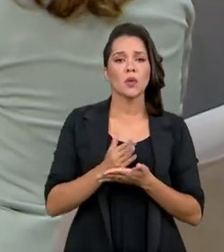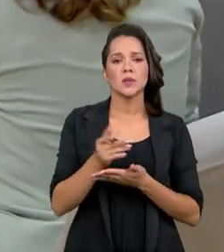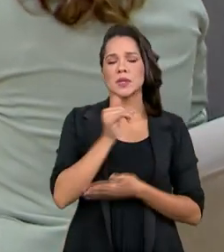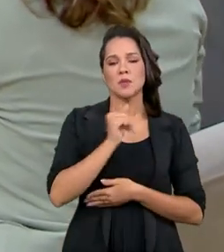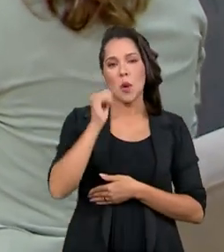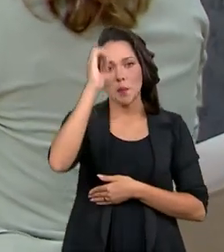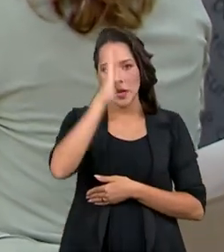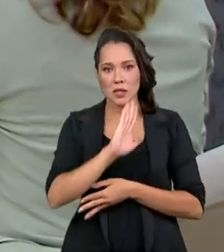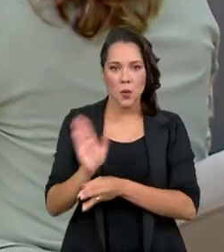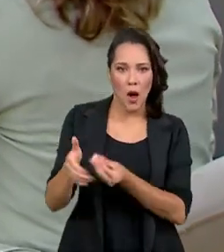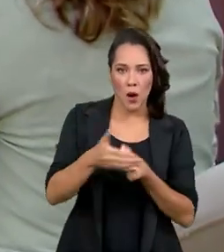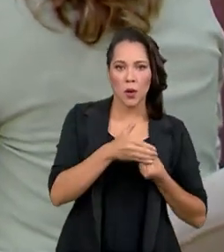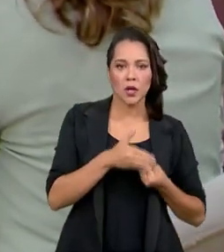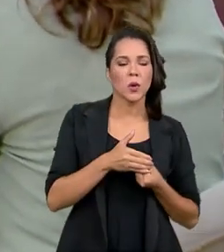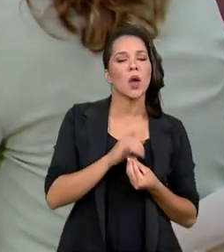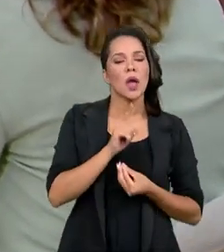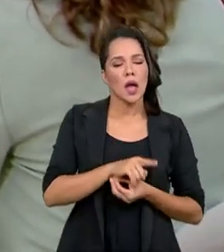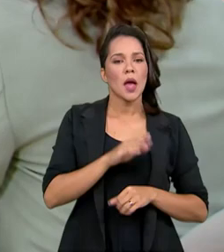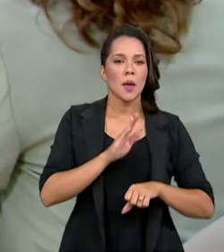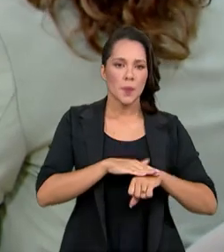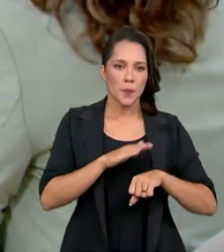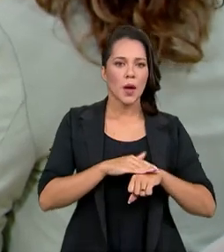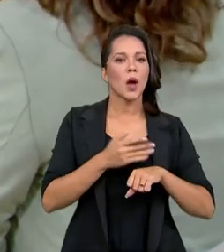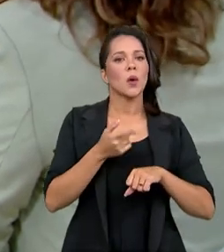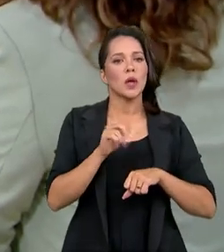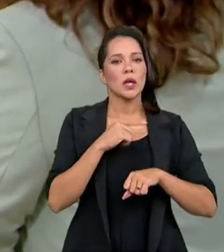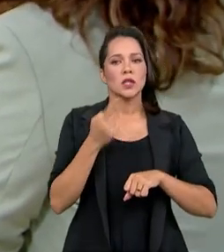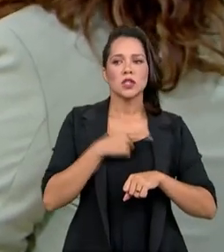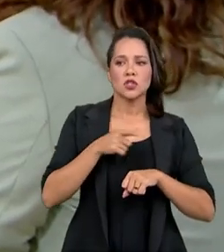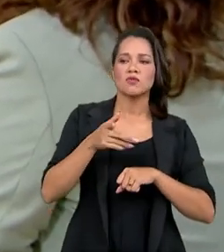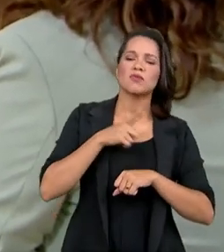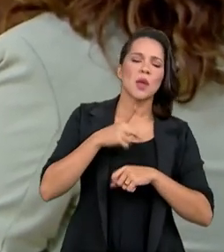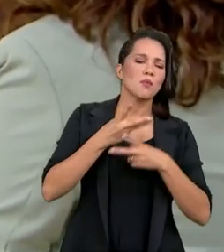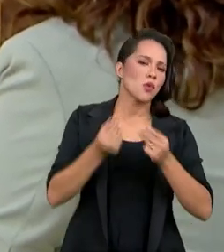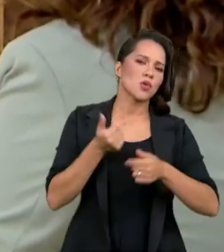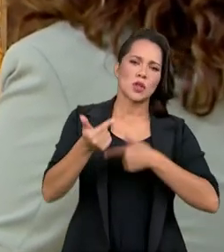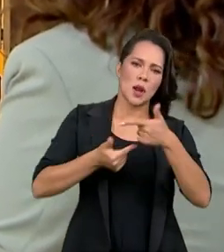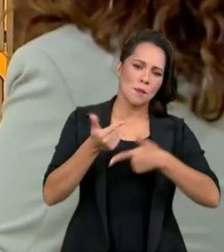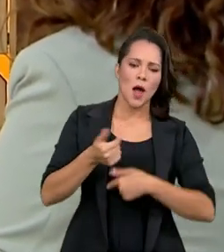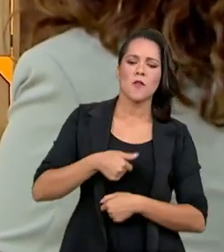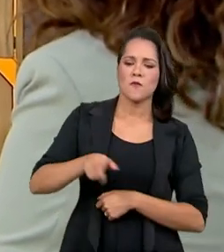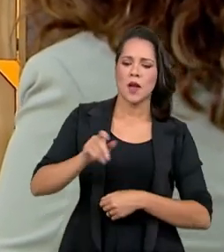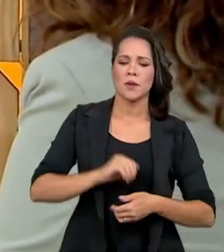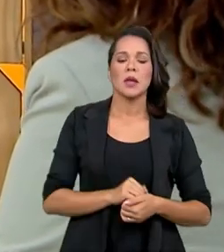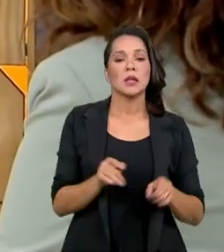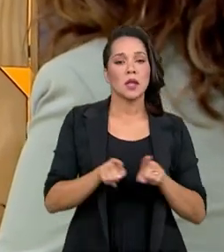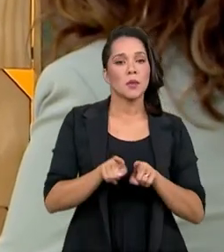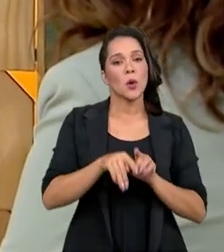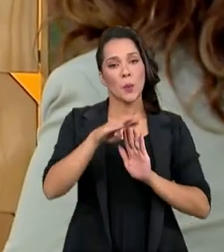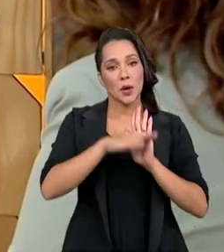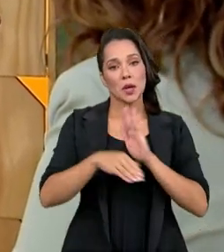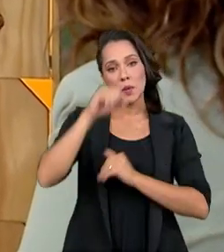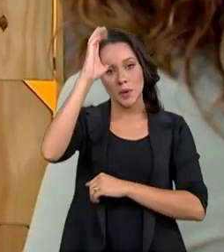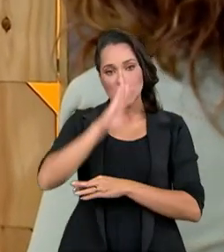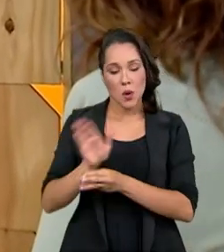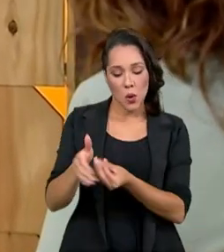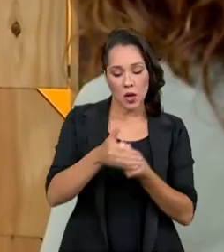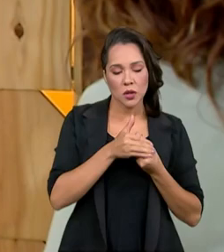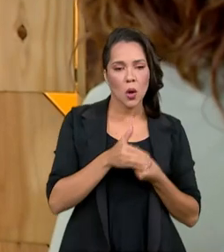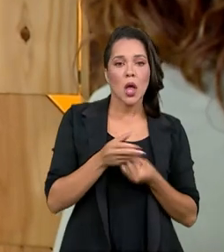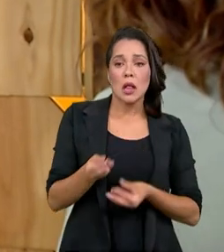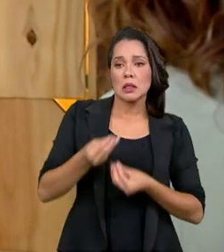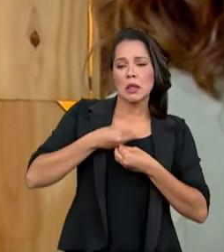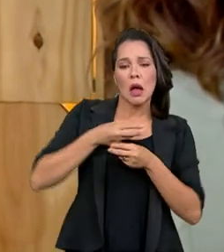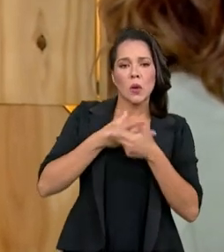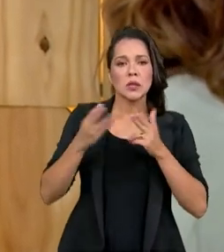Acolhedor, por exemplo, é uma iniciativa que nós acionamos muito para fazer esse trabalho. Através do Brasil Acolhedor nós recebemos itens,